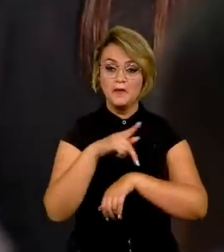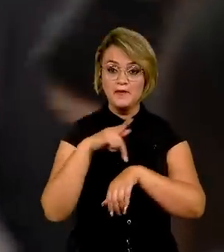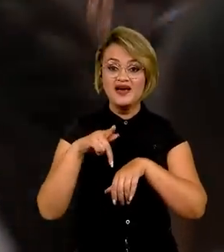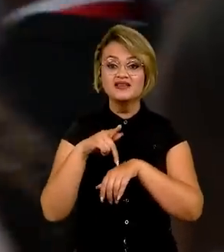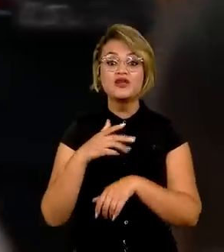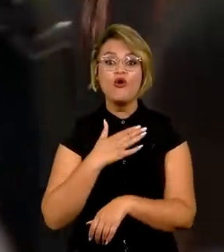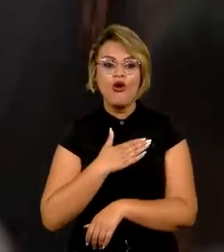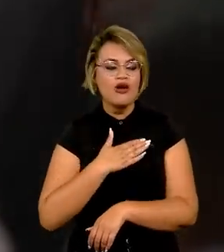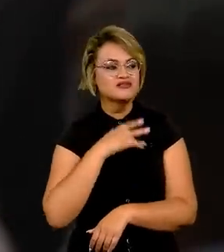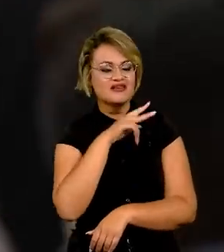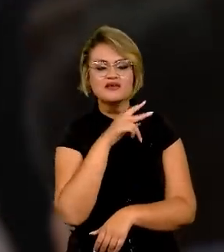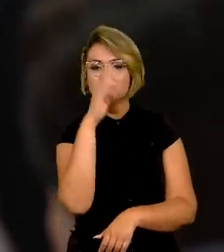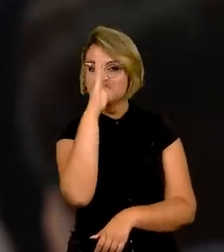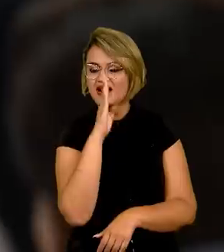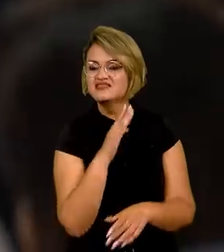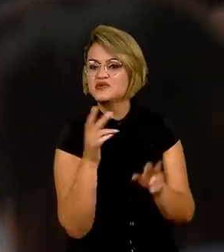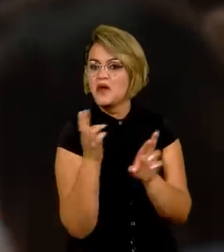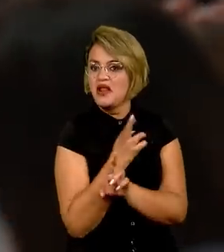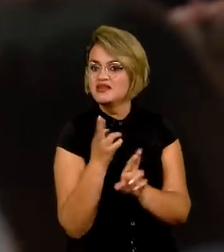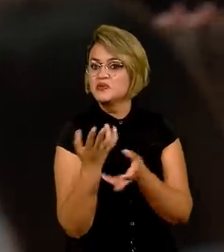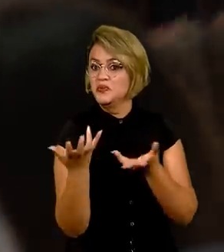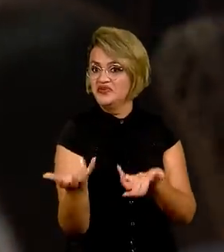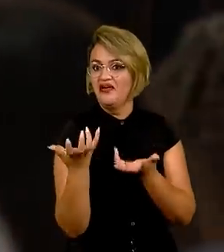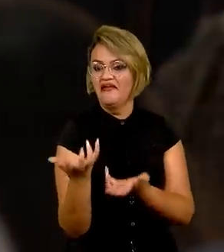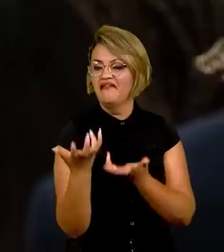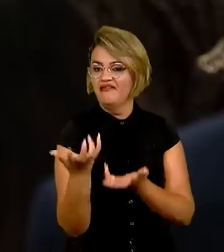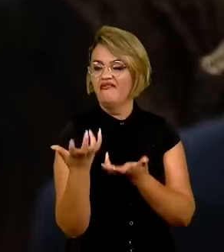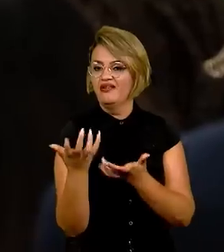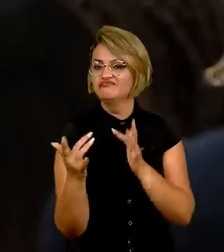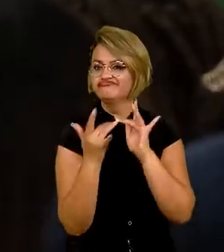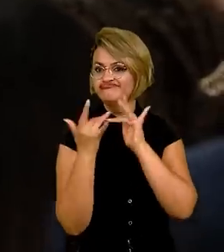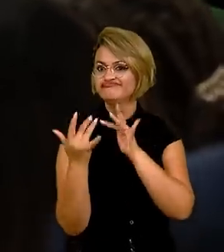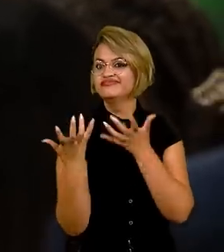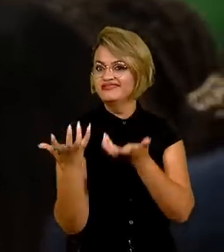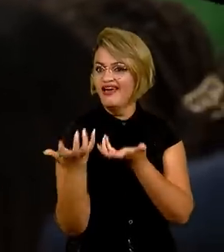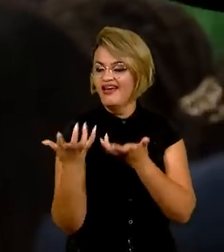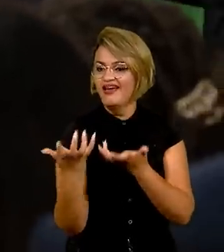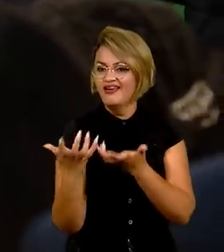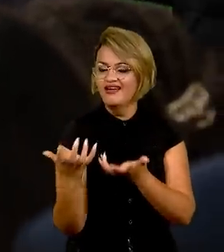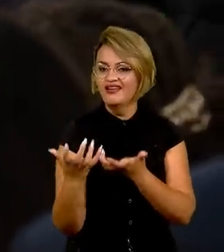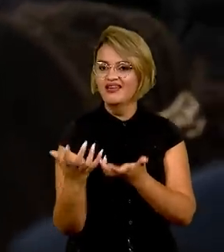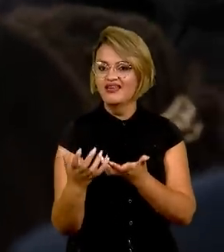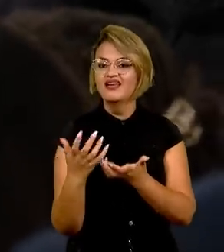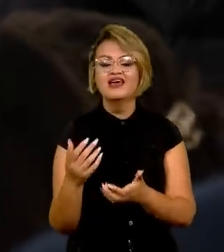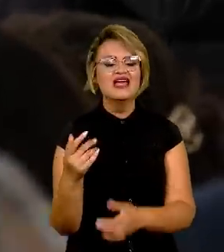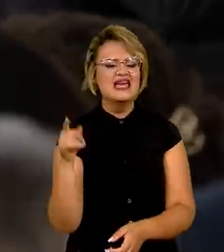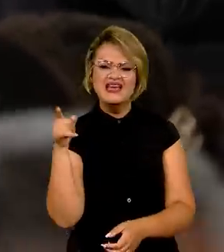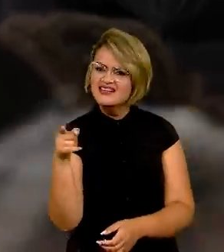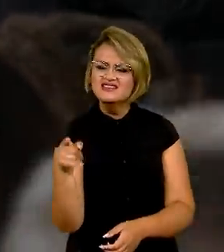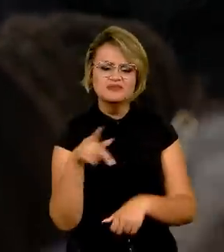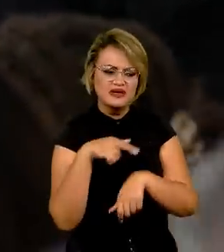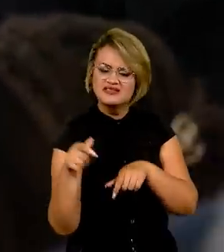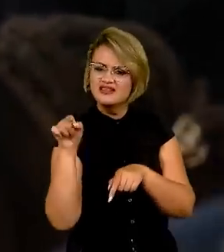gostam do Brasil. Gostam do Brasil. Eles sabem da nossa origem.